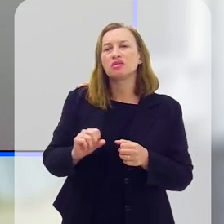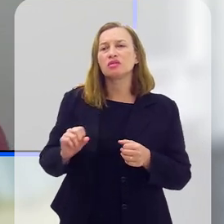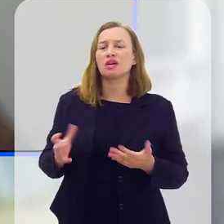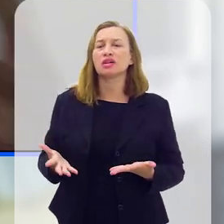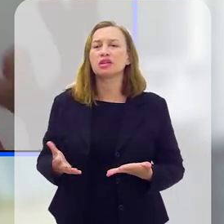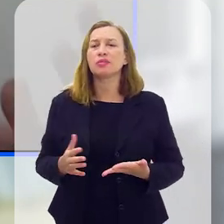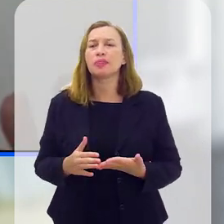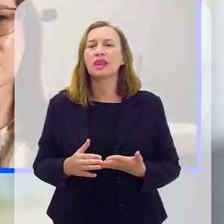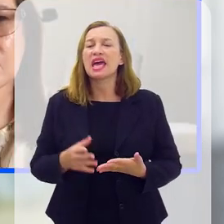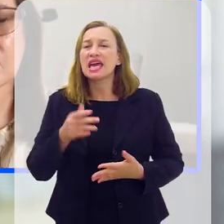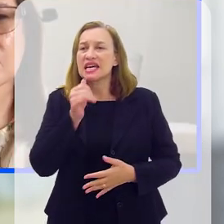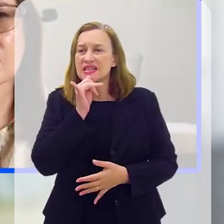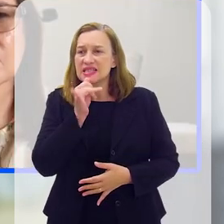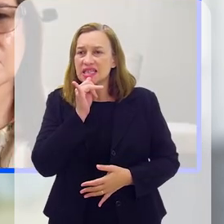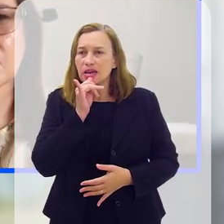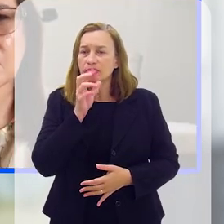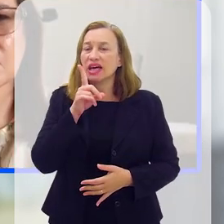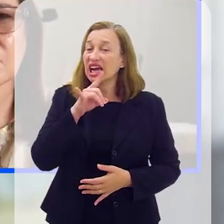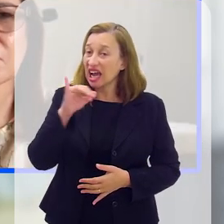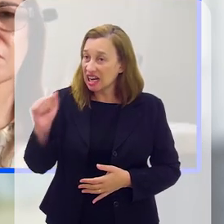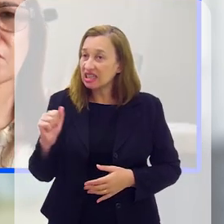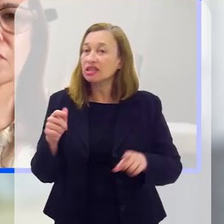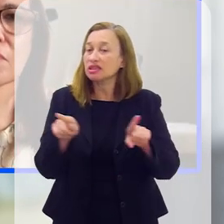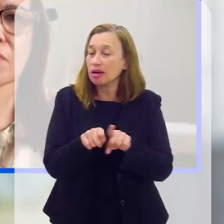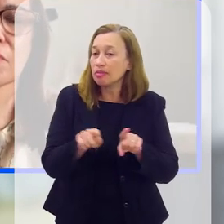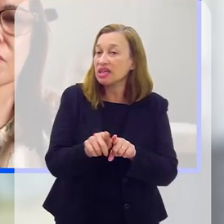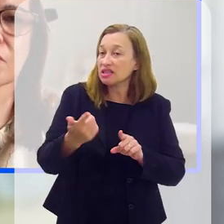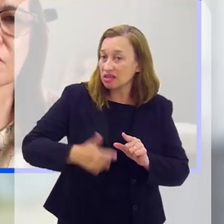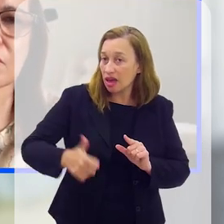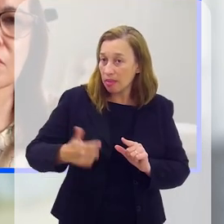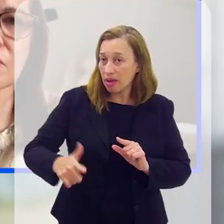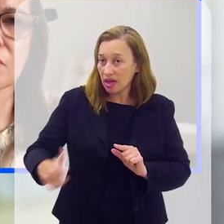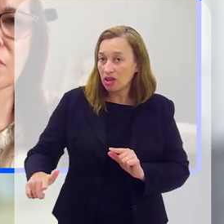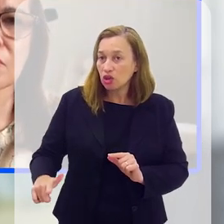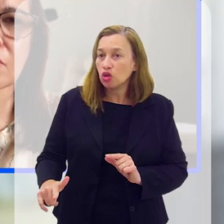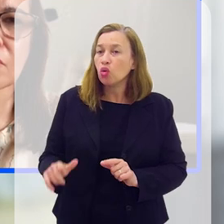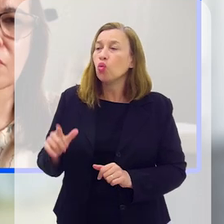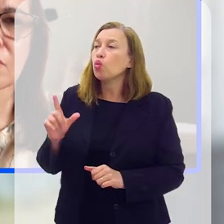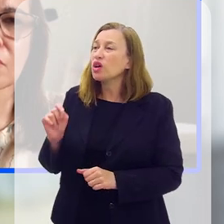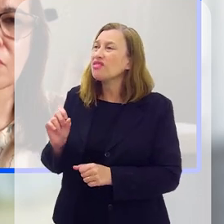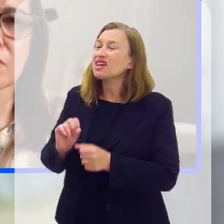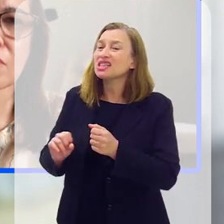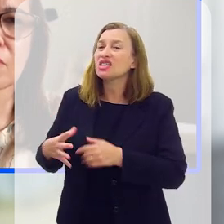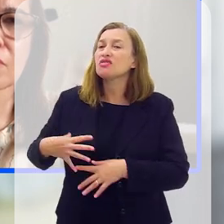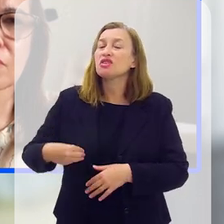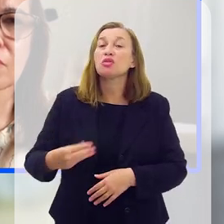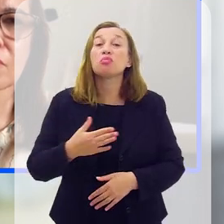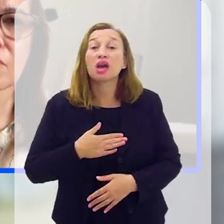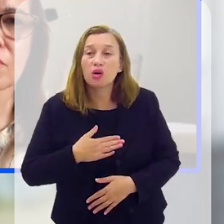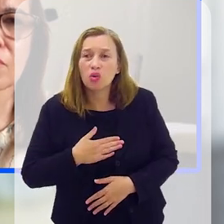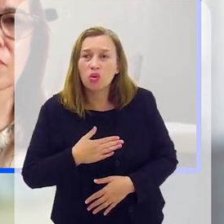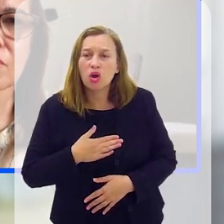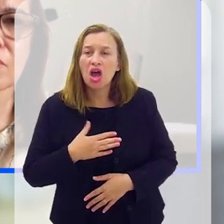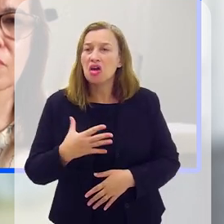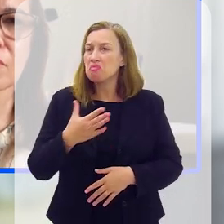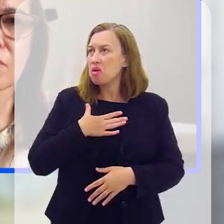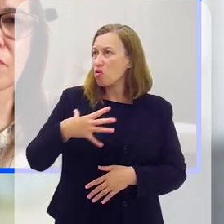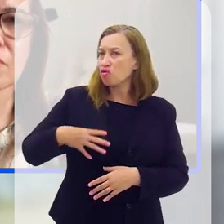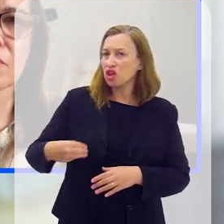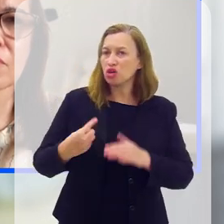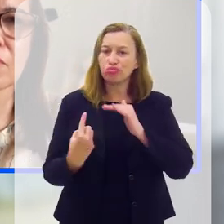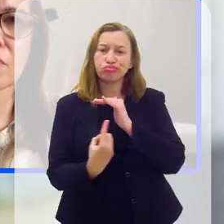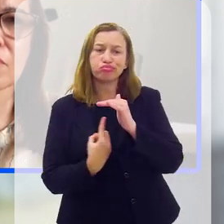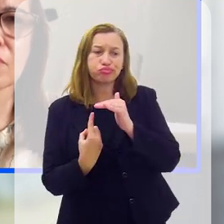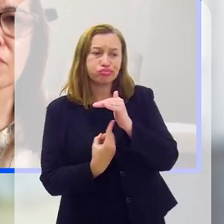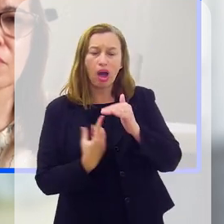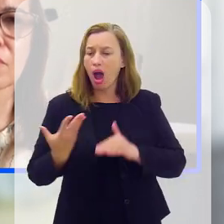isso. Por exemplo, isso na clínica também se repete, a questão do que eu faço com o meu filho. O meu filho